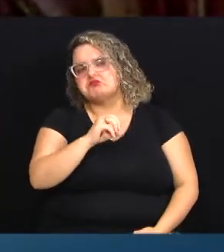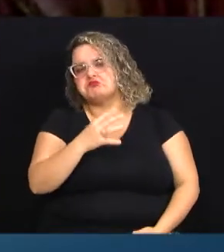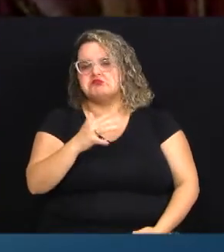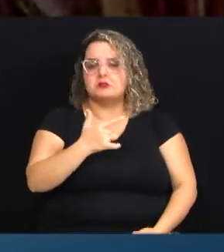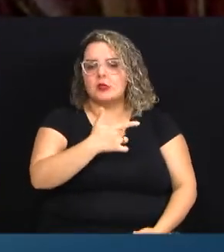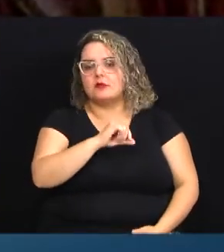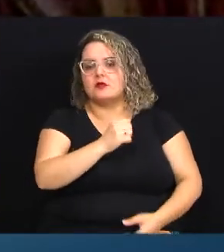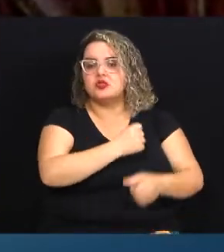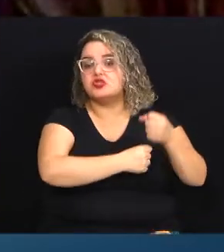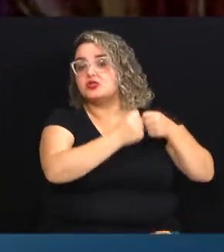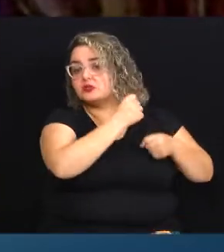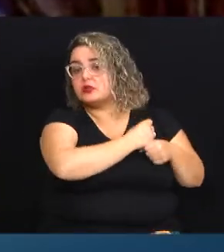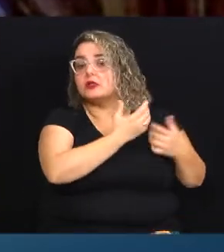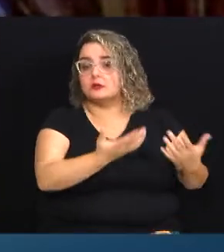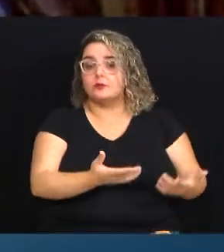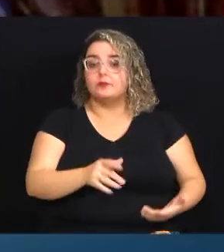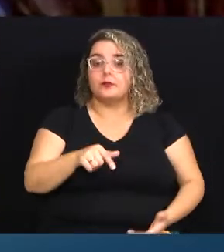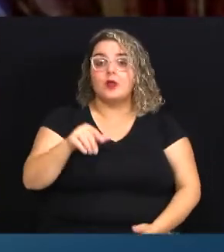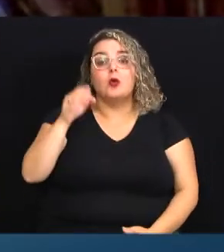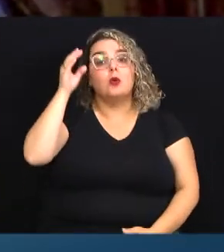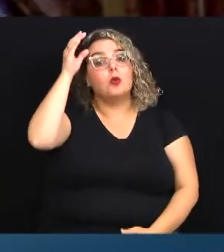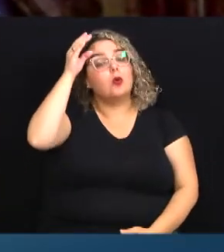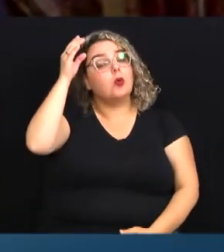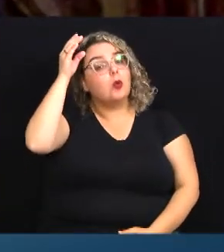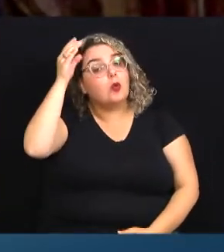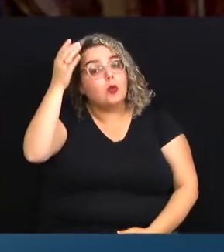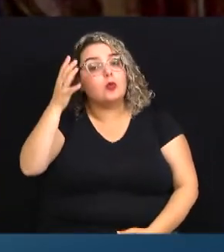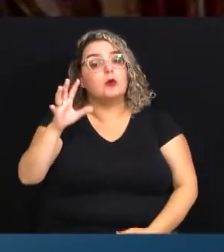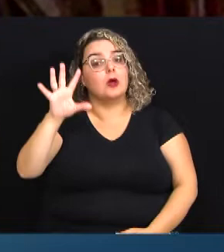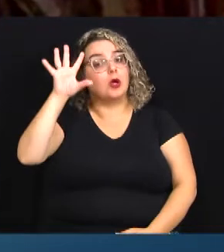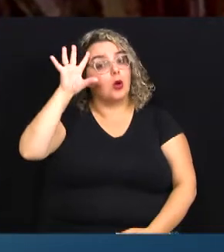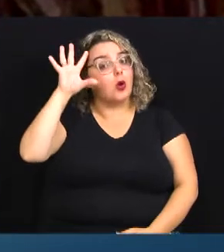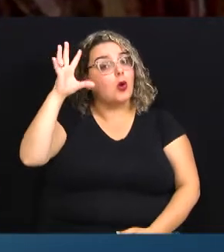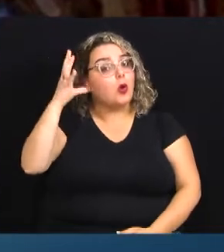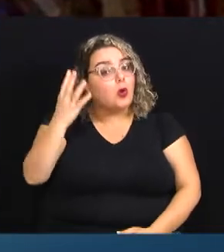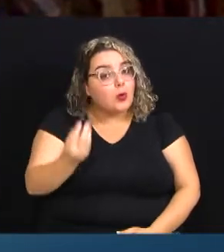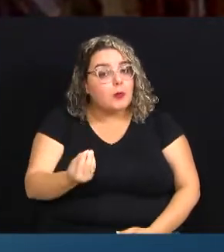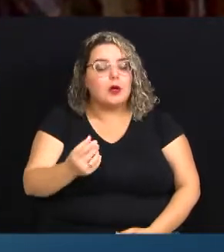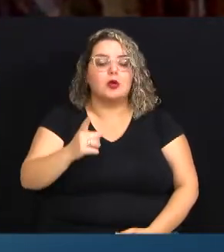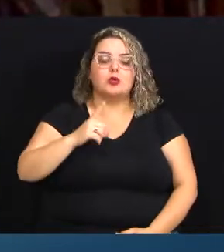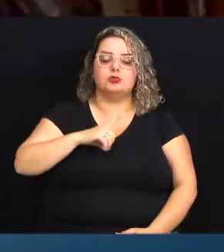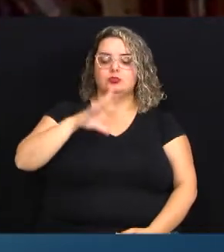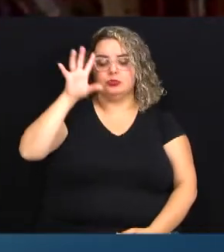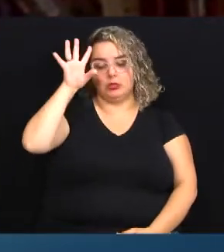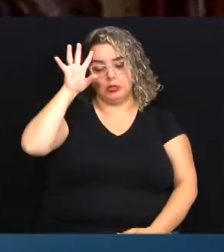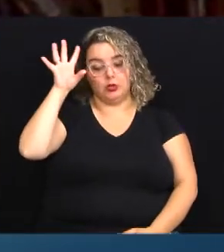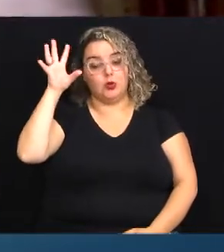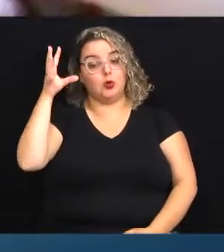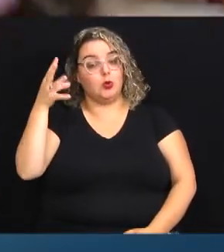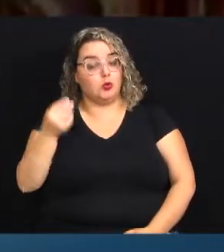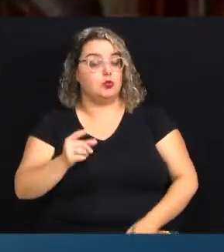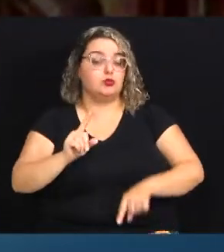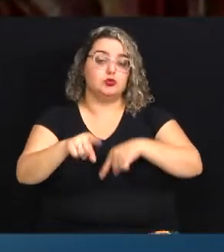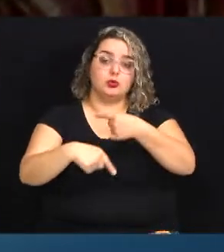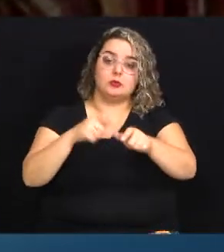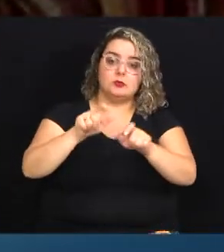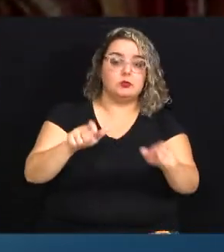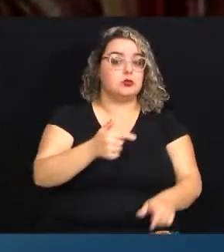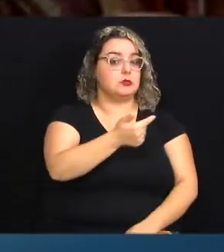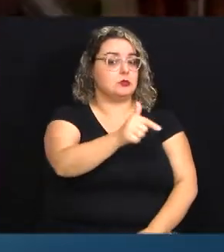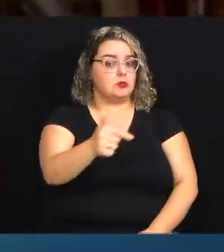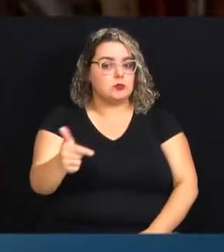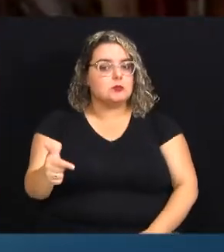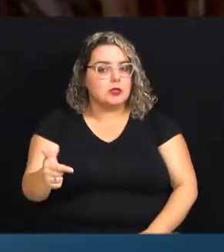é um capital cognitivo, é conhecimento. Eu tenho um conhecimento que outras pessoas não têm